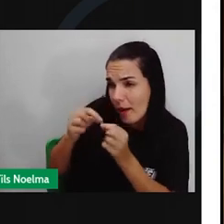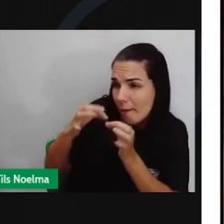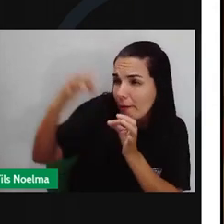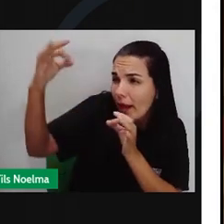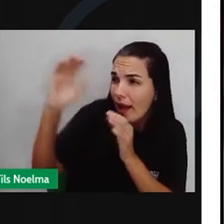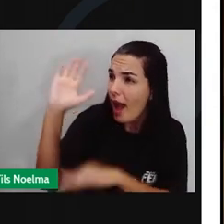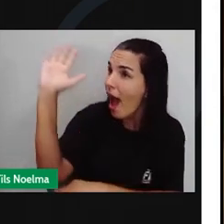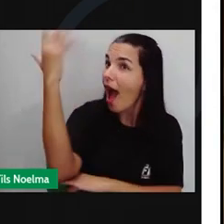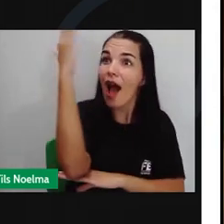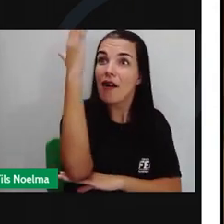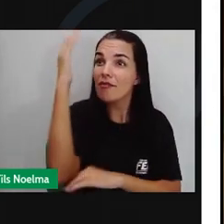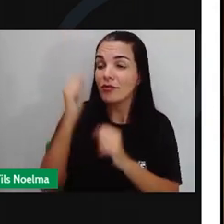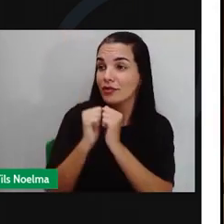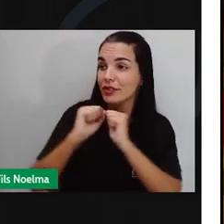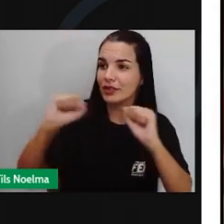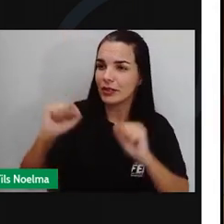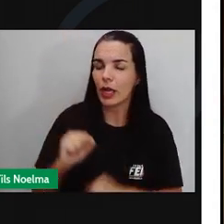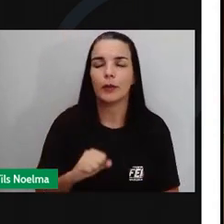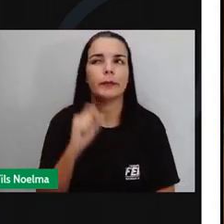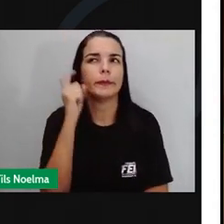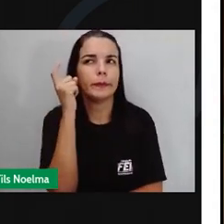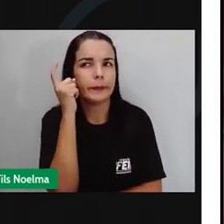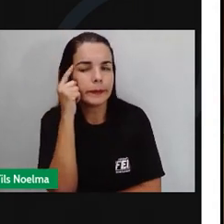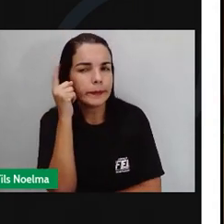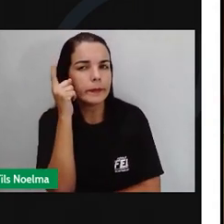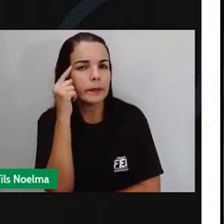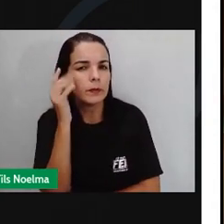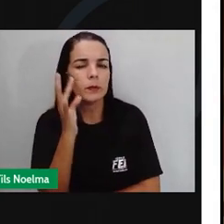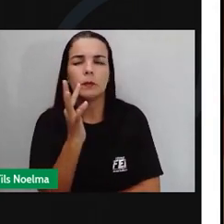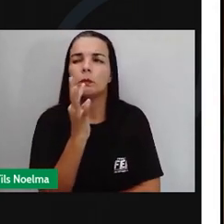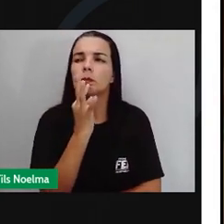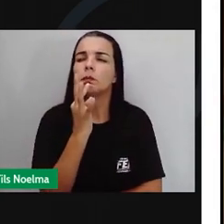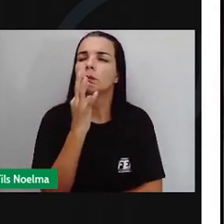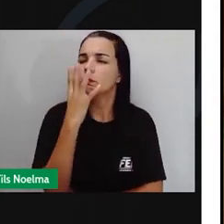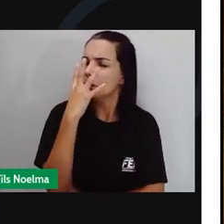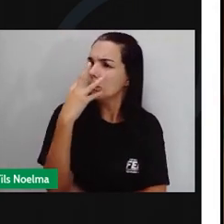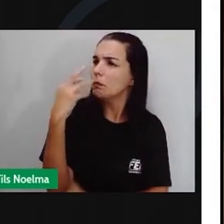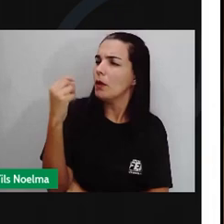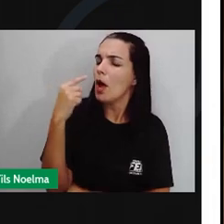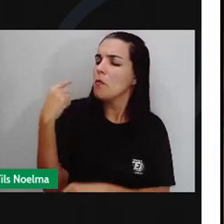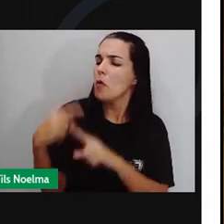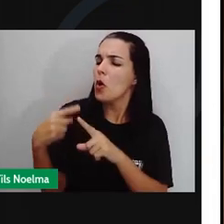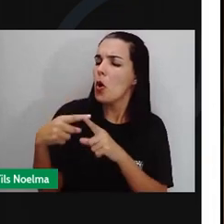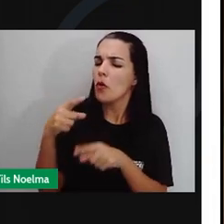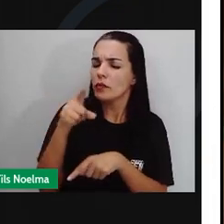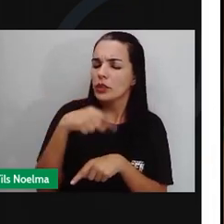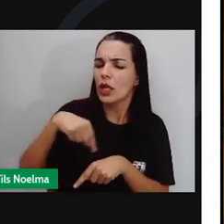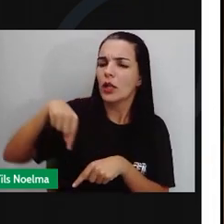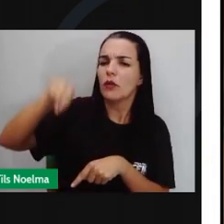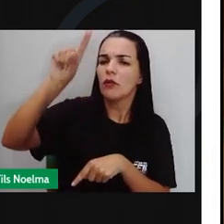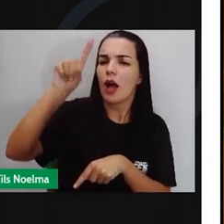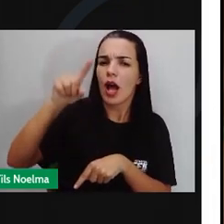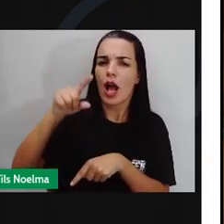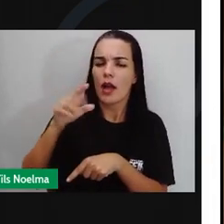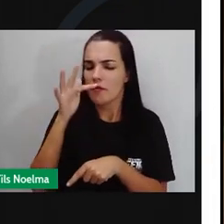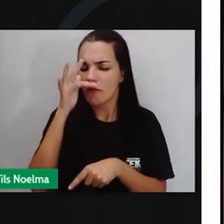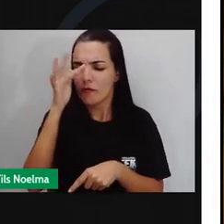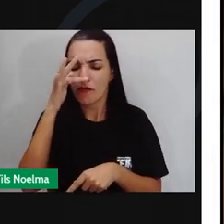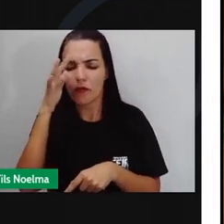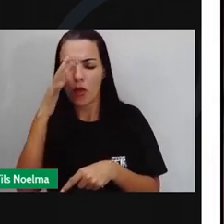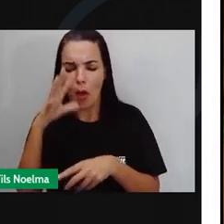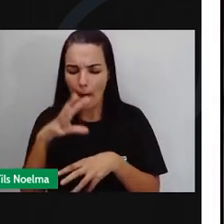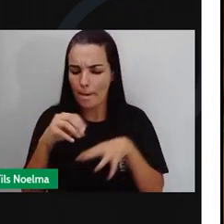Sabe? Hum, não sei E por que você não pega Umas flores para a sua vovó?